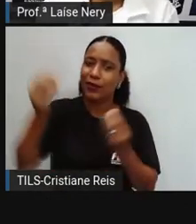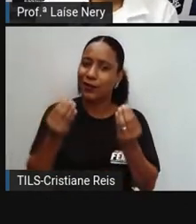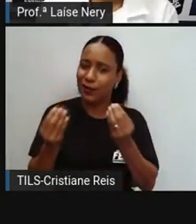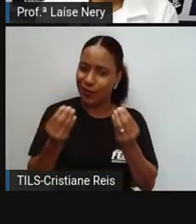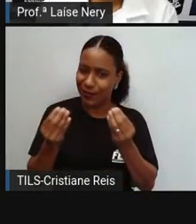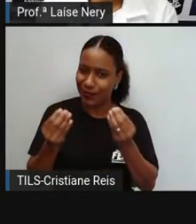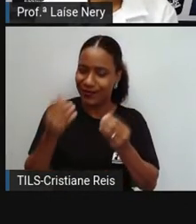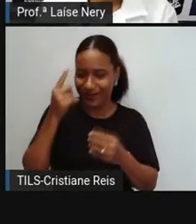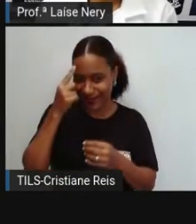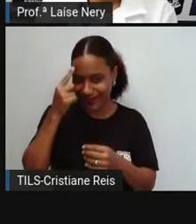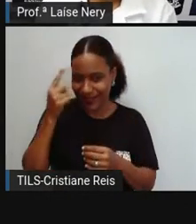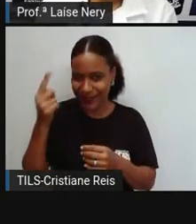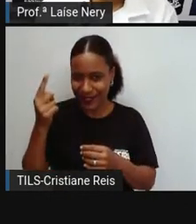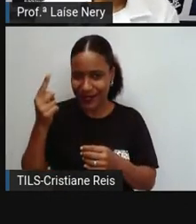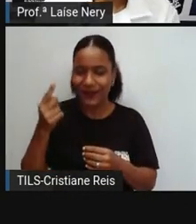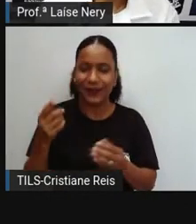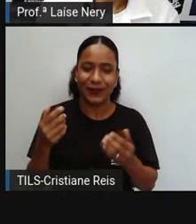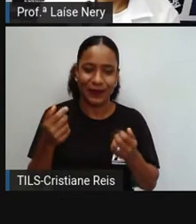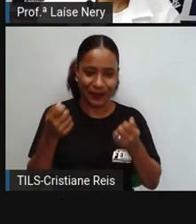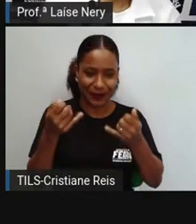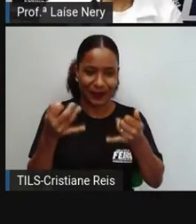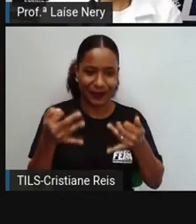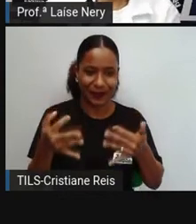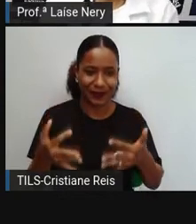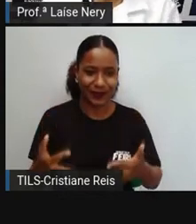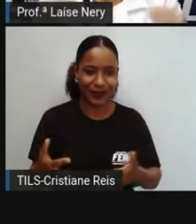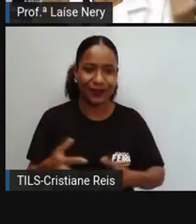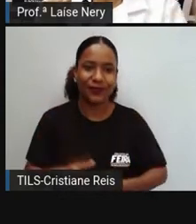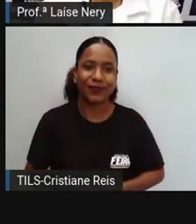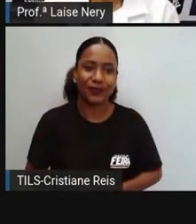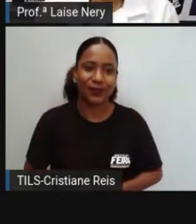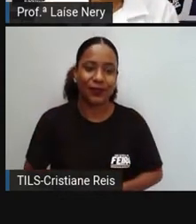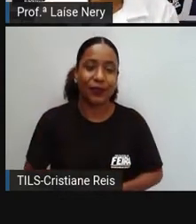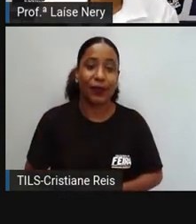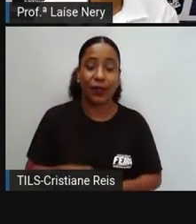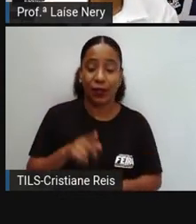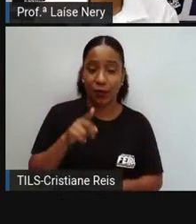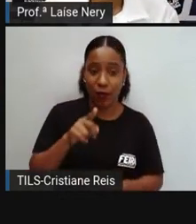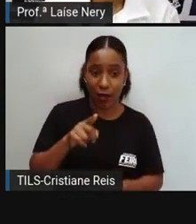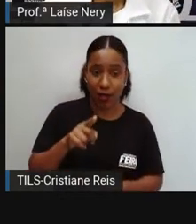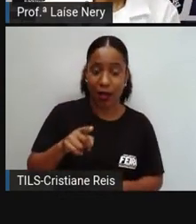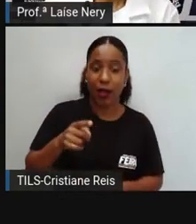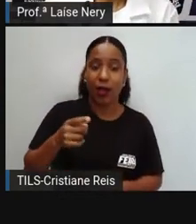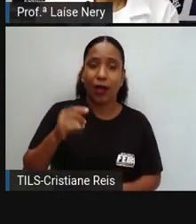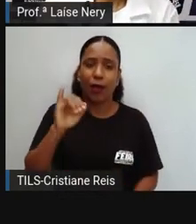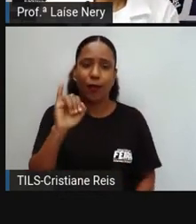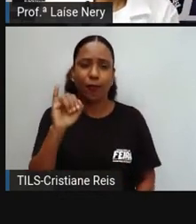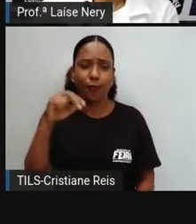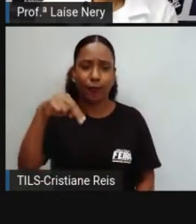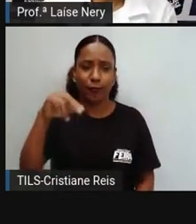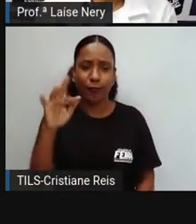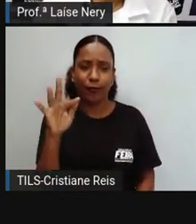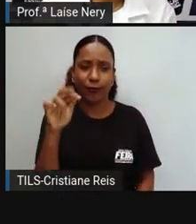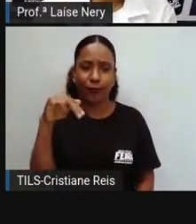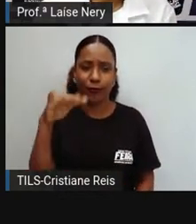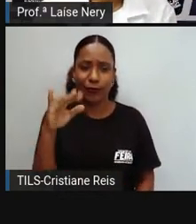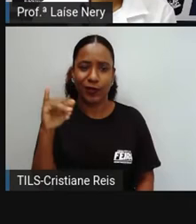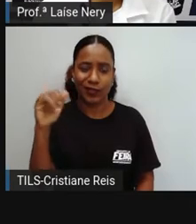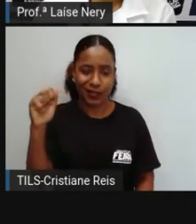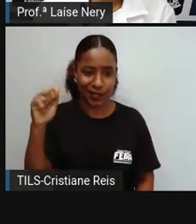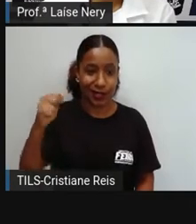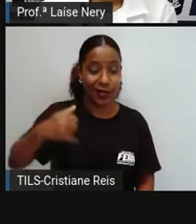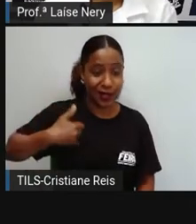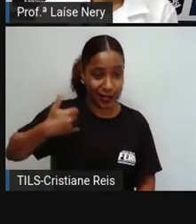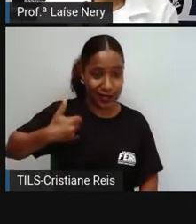A infância é a primeira delas, porque ela vai desde o nascimento até os 11 anos de idade.